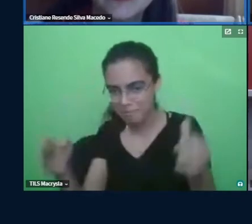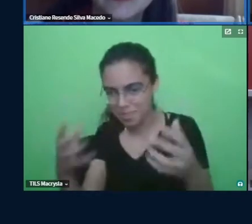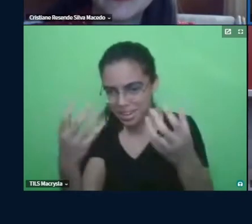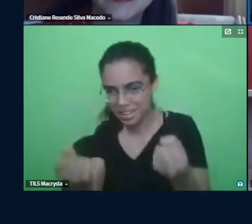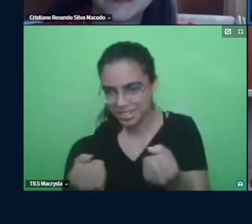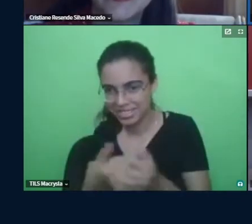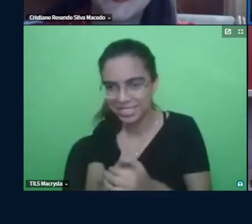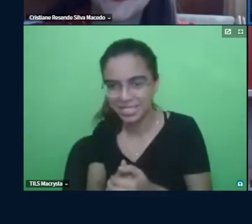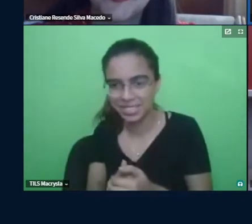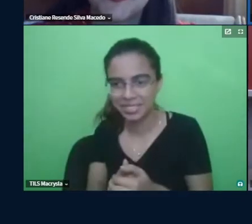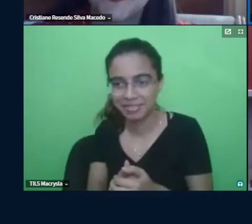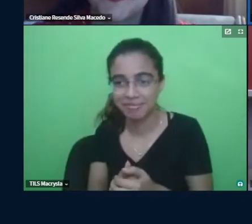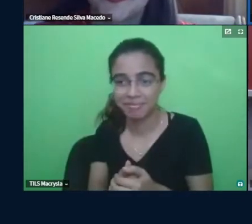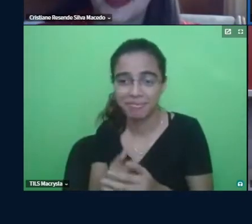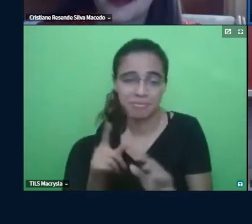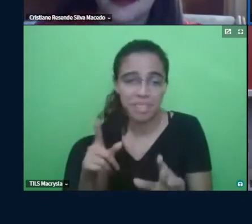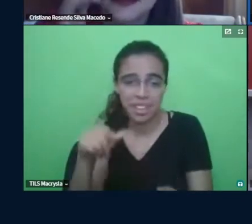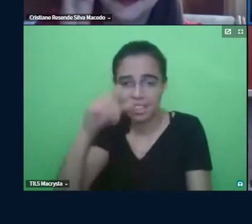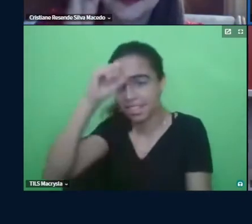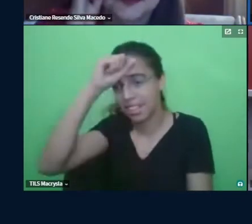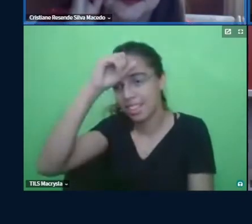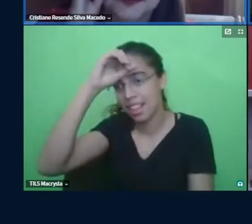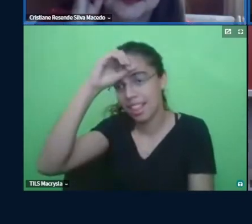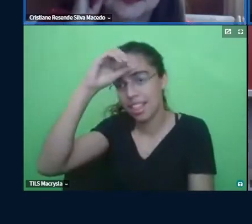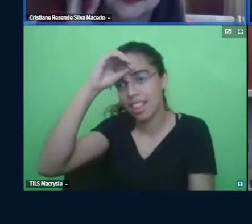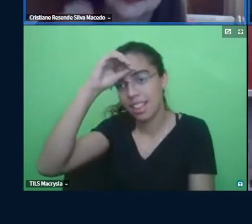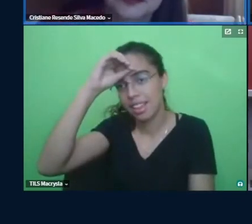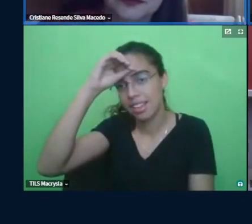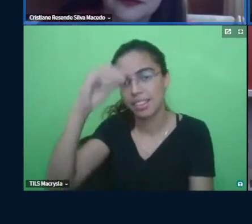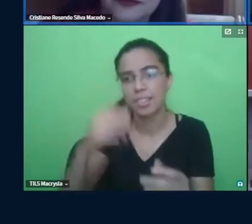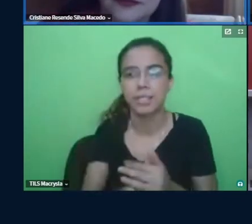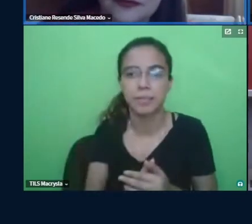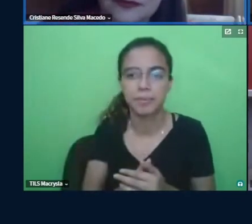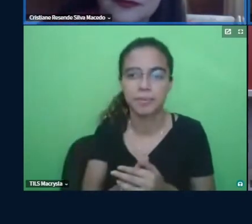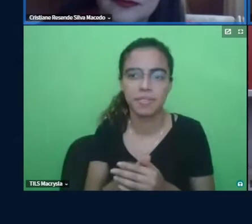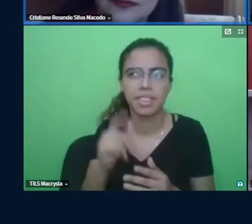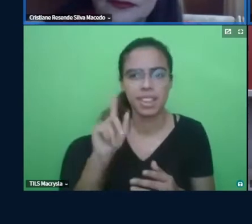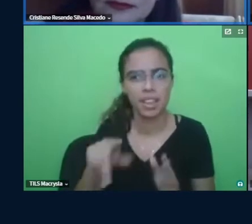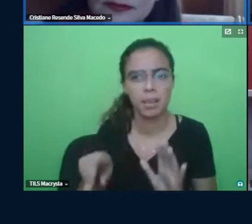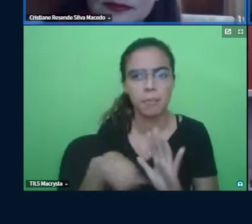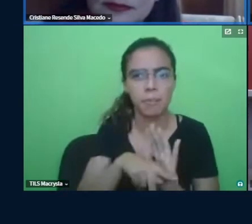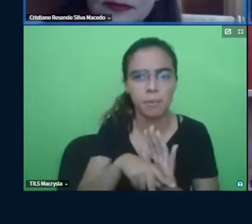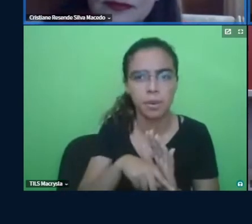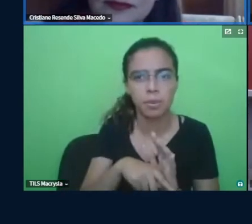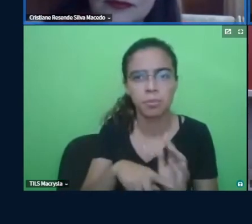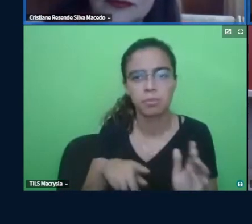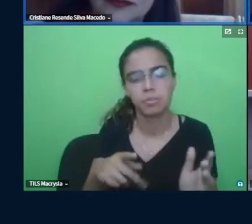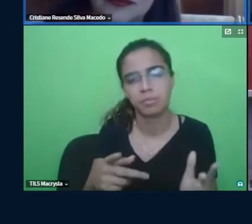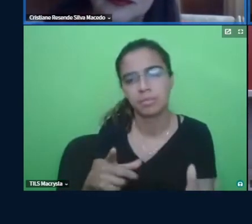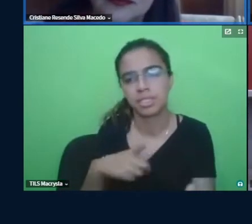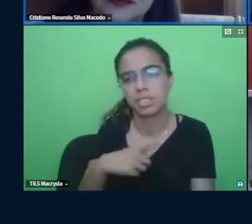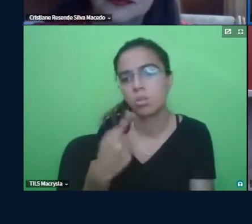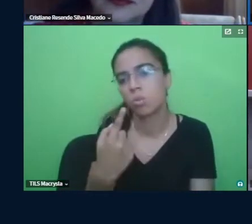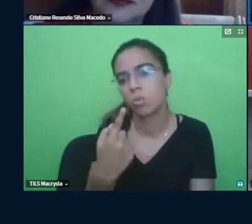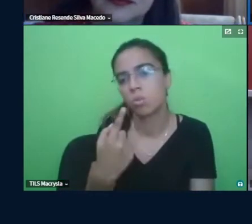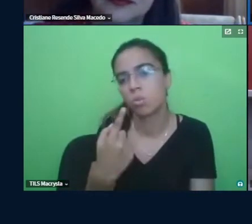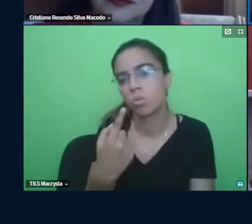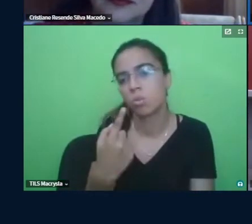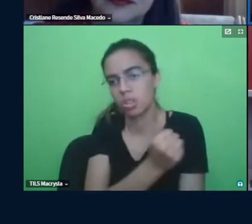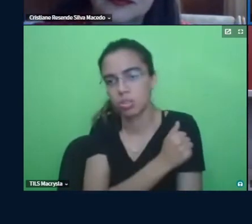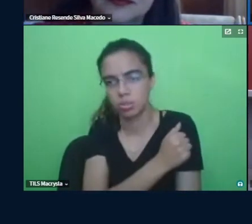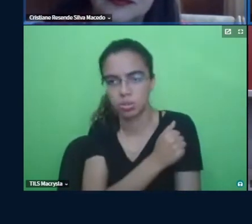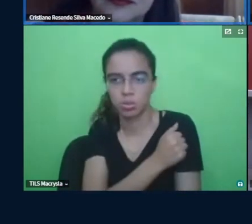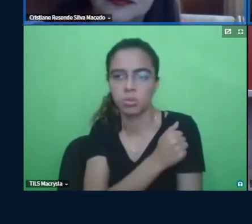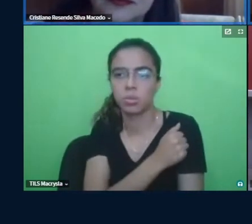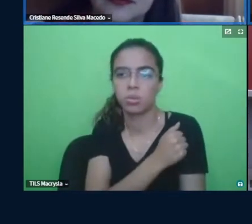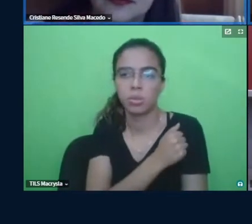bem leigo uma tendência natural Cristiane é dar ou quando você tem um aluno como a Bia por exemplo é